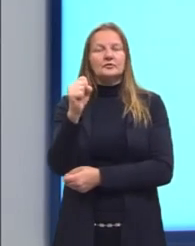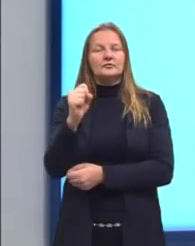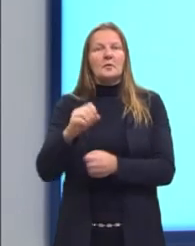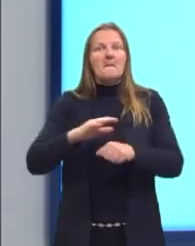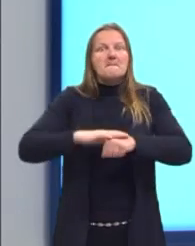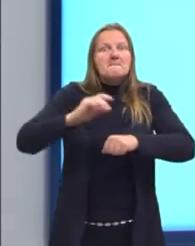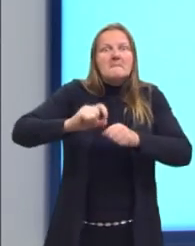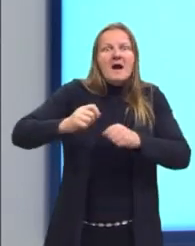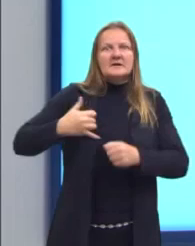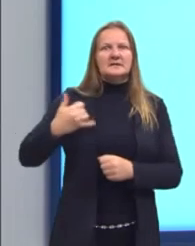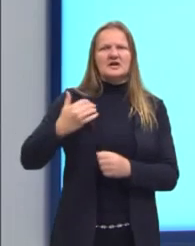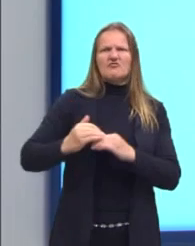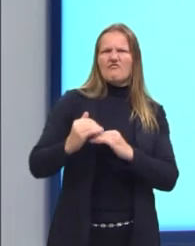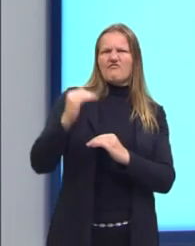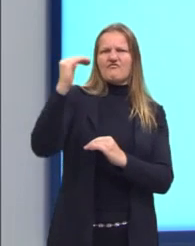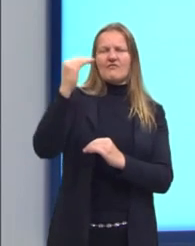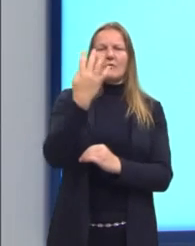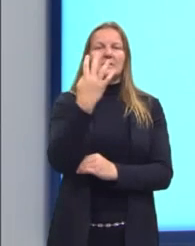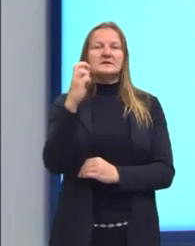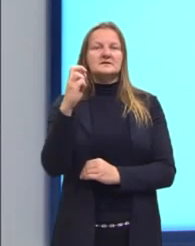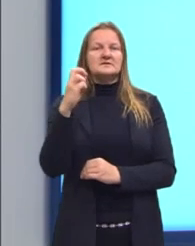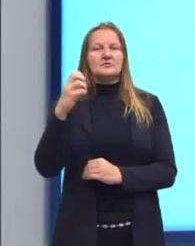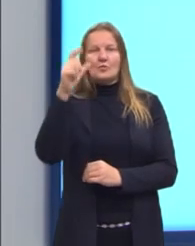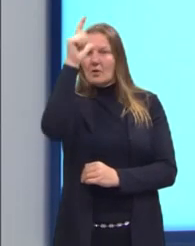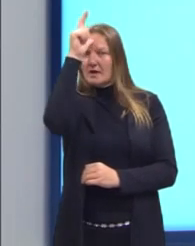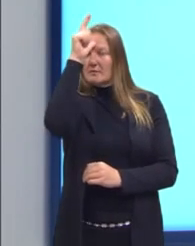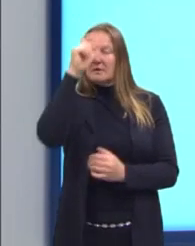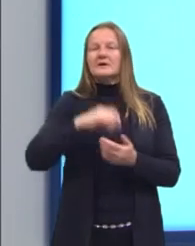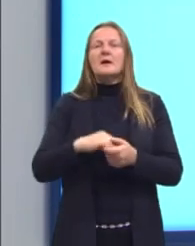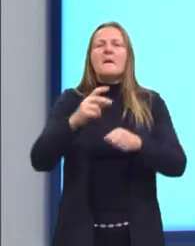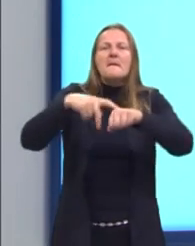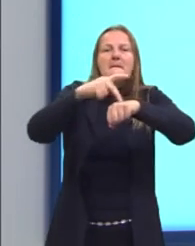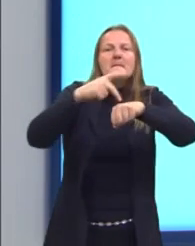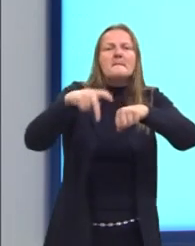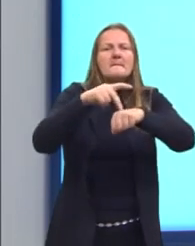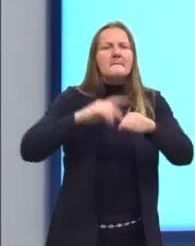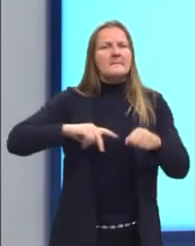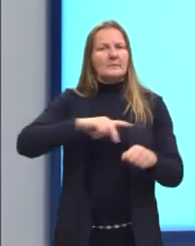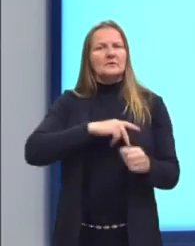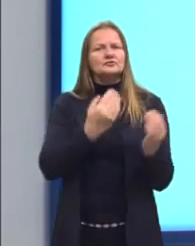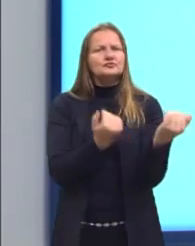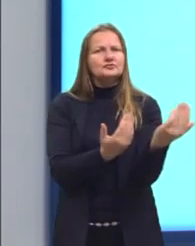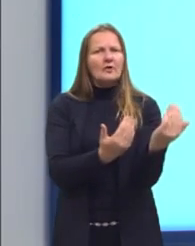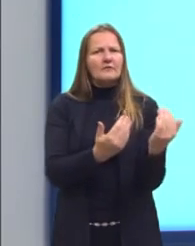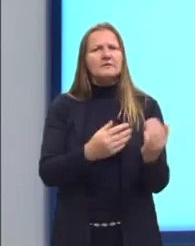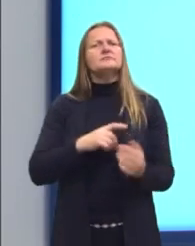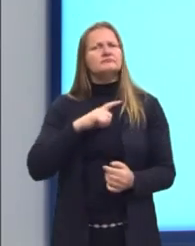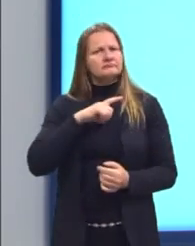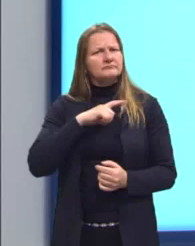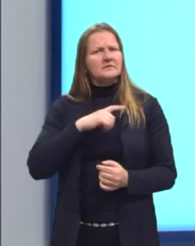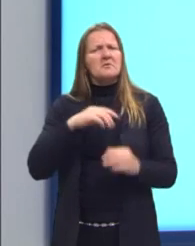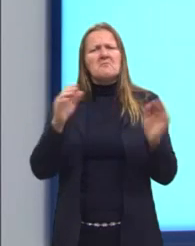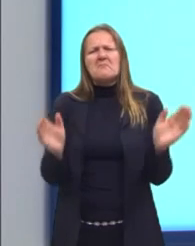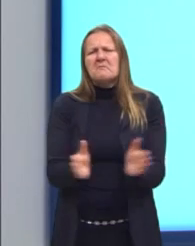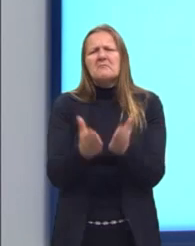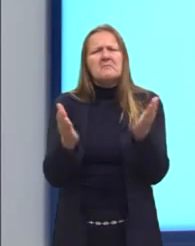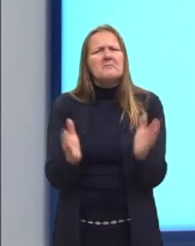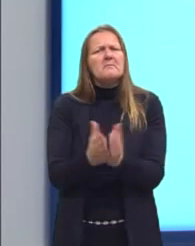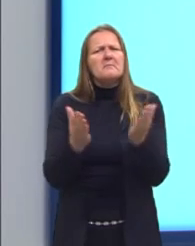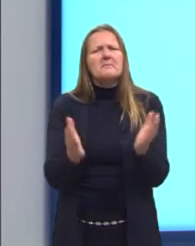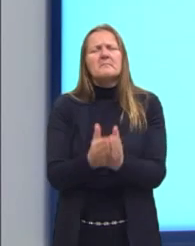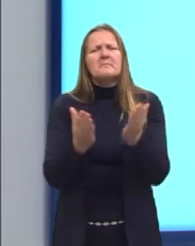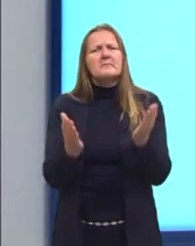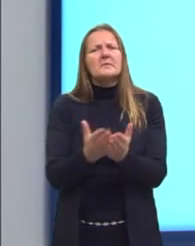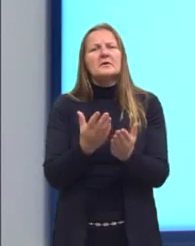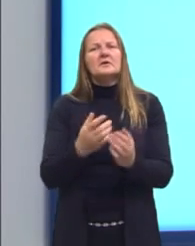onde a média de idade é de 45 anos. Países em que a população mais jovem domina são mais pobres. E aqueles com a